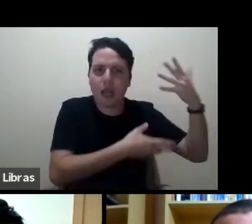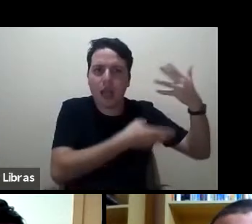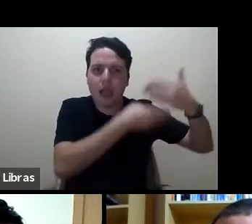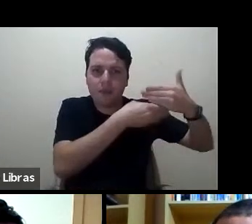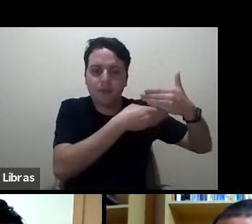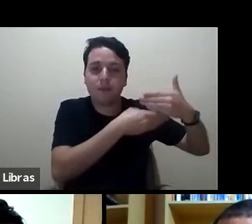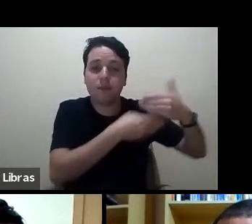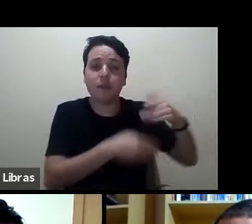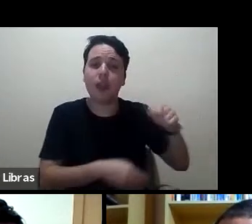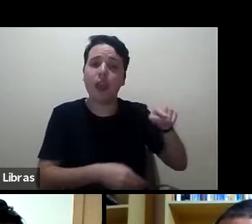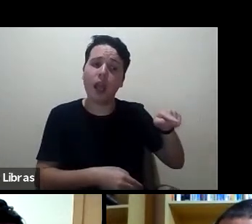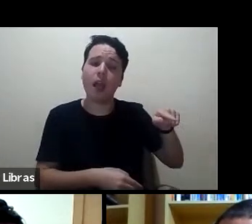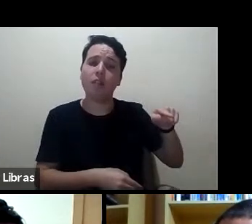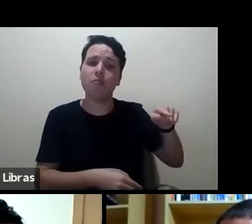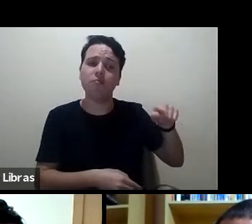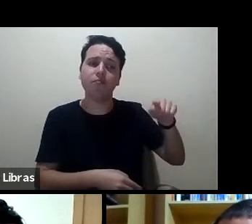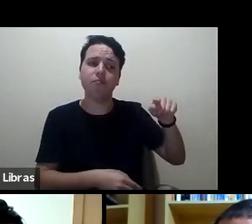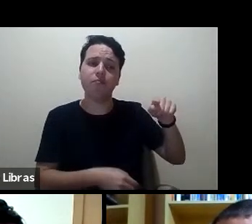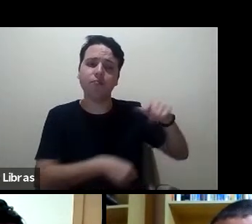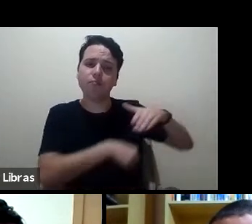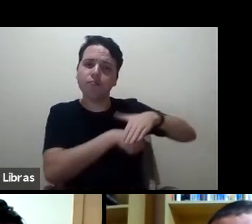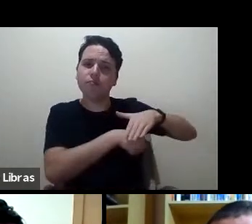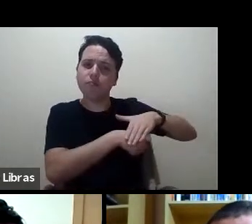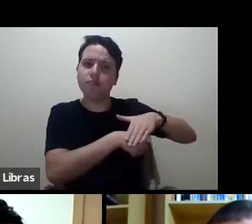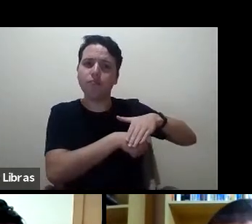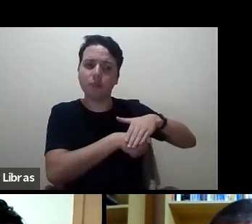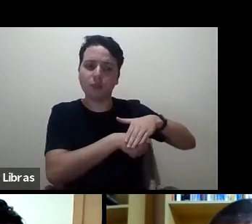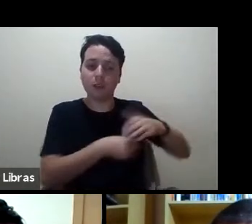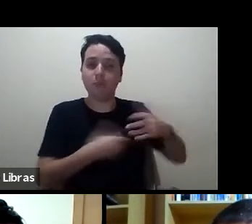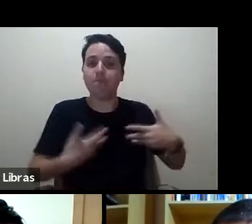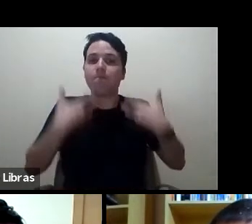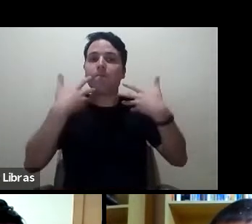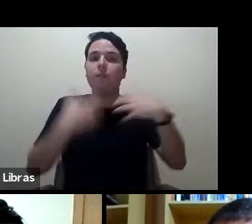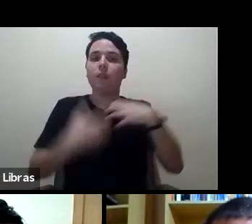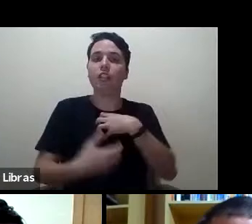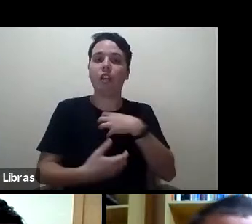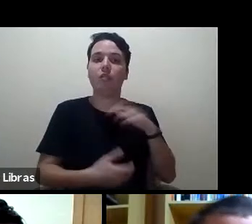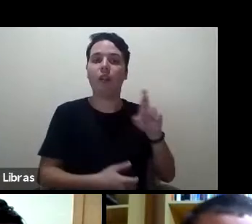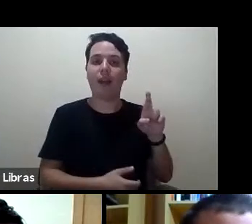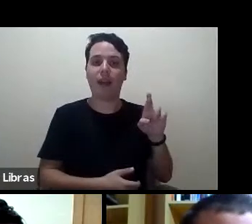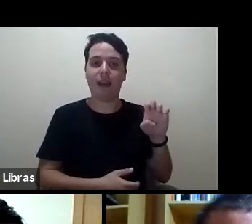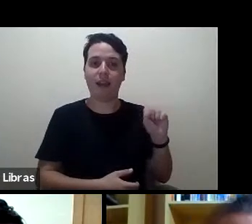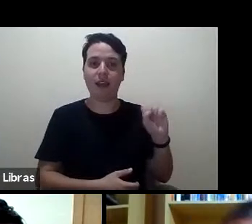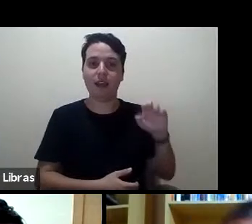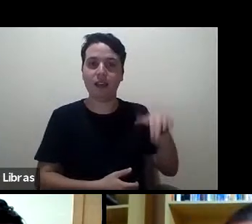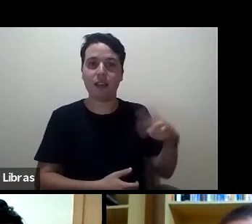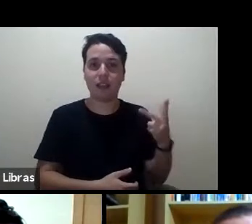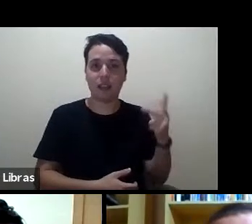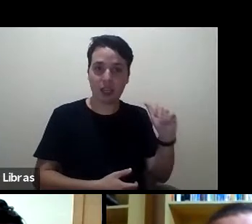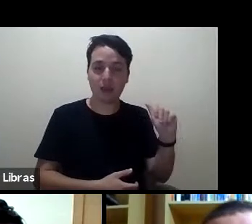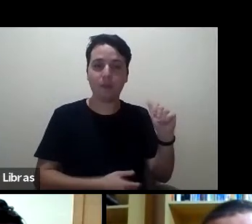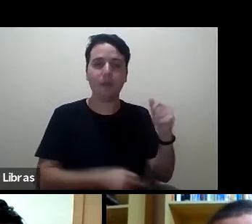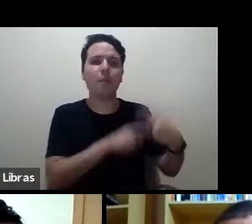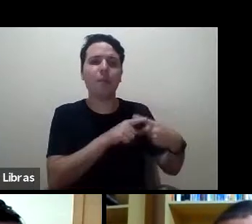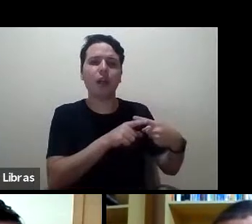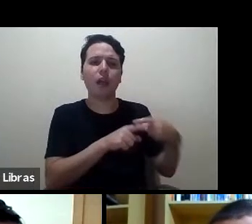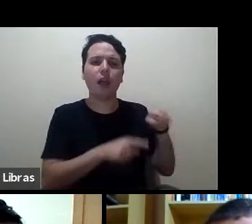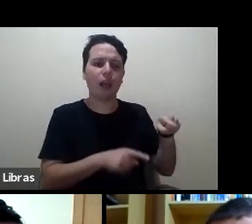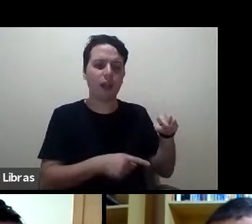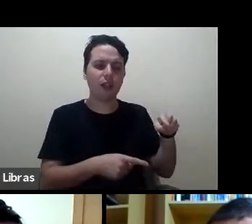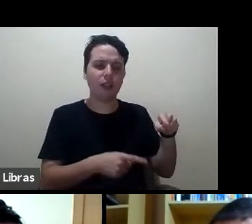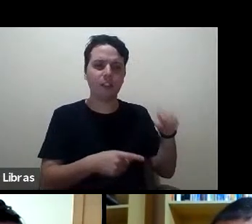E, em particular, ele estava muito entusiasmado com a ideia das resenhas porque ele dizia, bom, eu tenho intuição